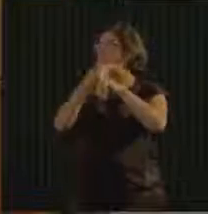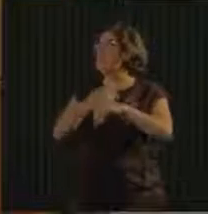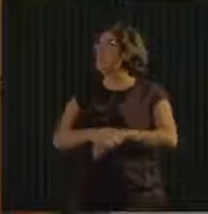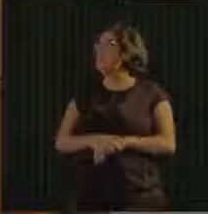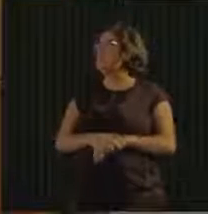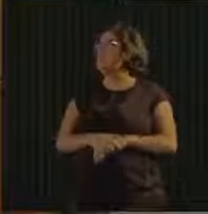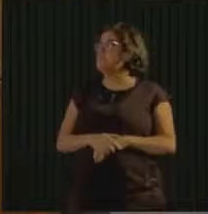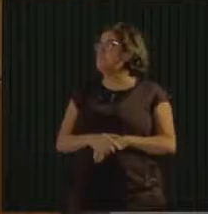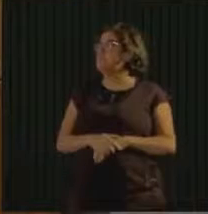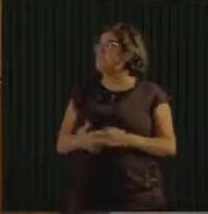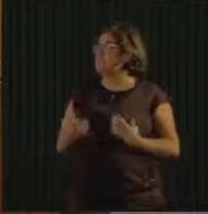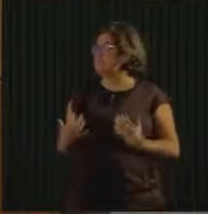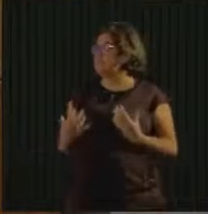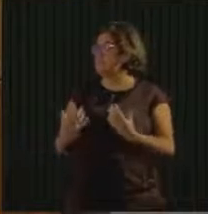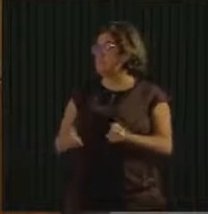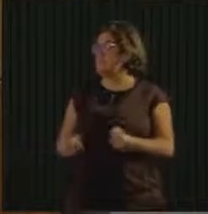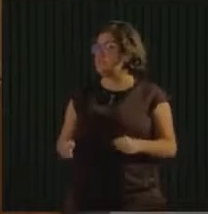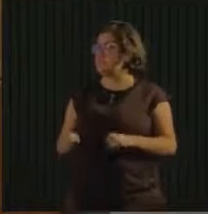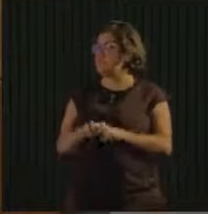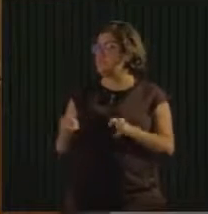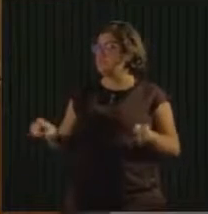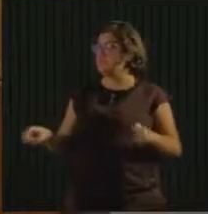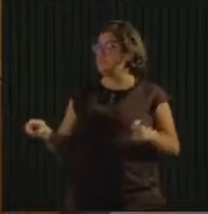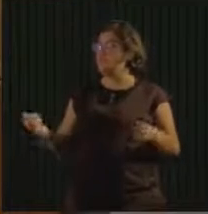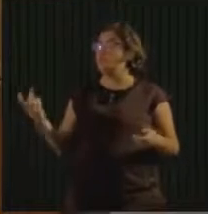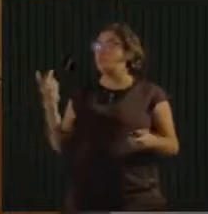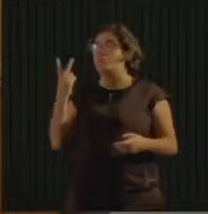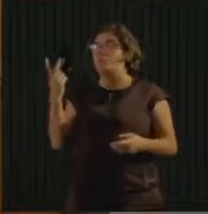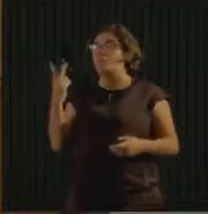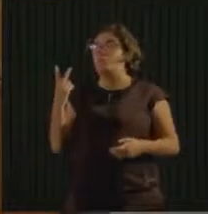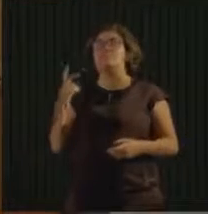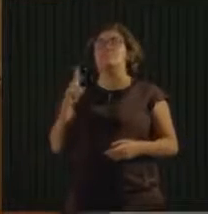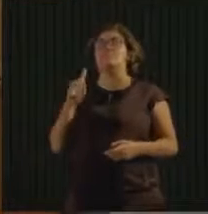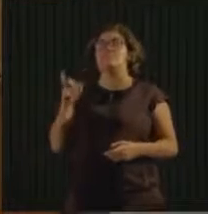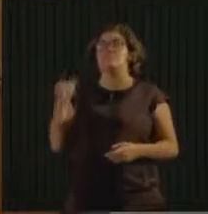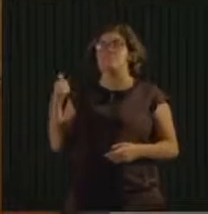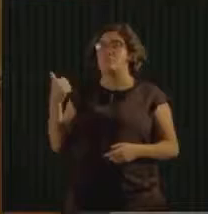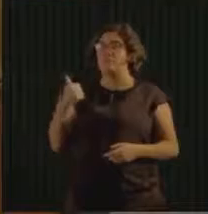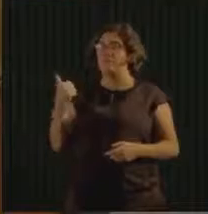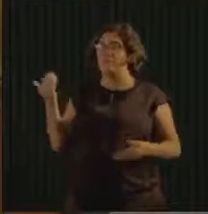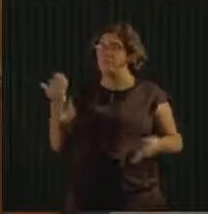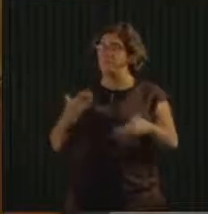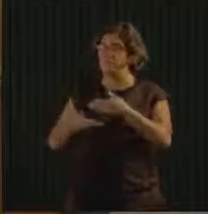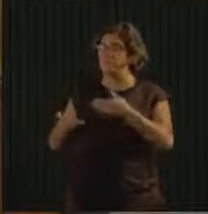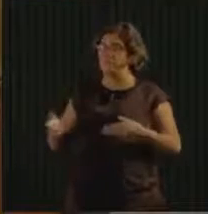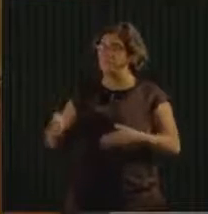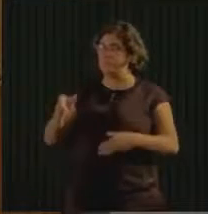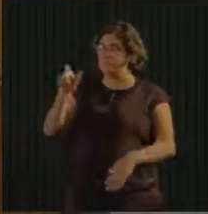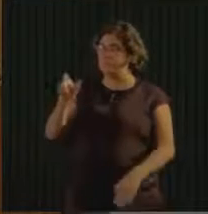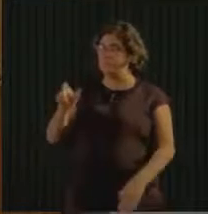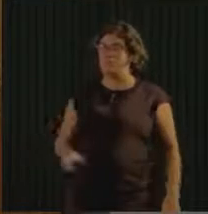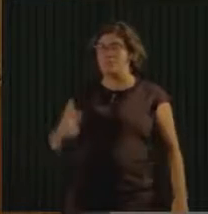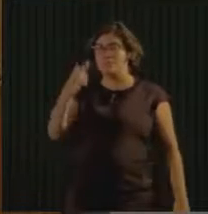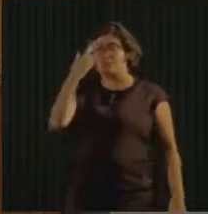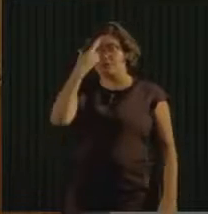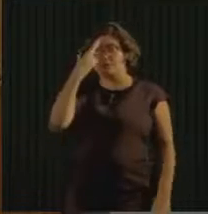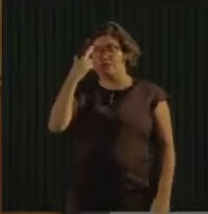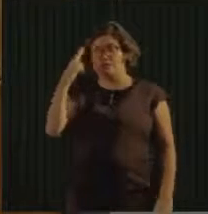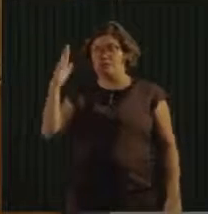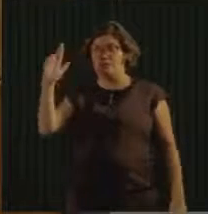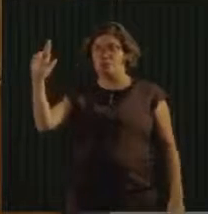Então vamos lá, painel dois do dia um, vamos chamar para ser o moderador o senhor